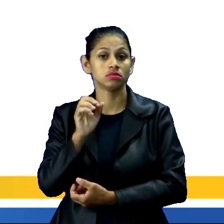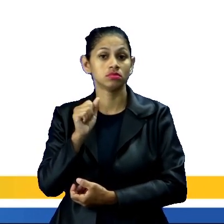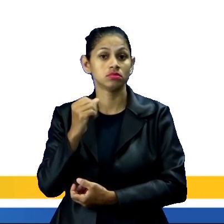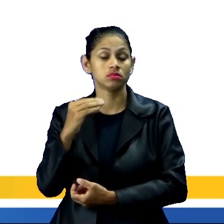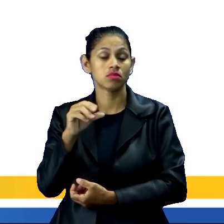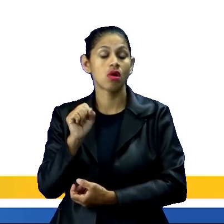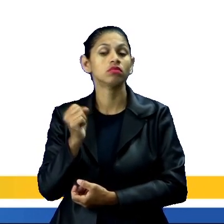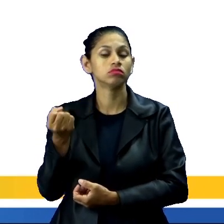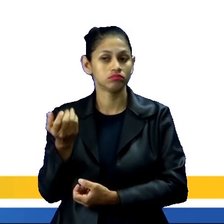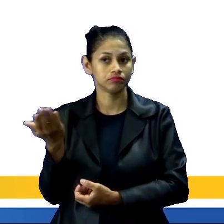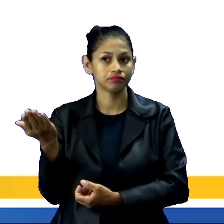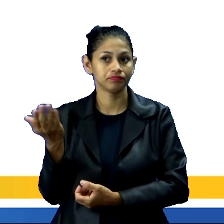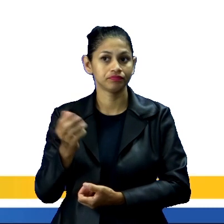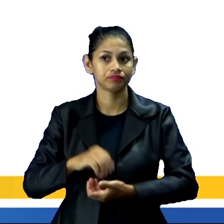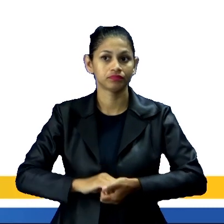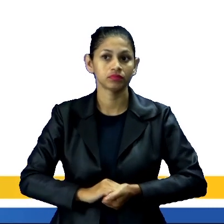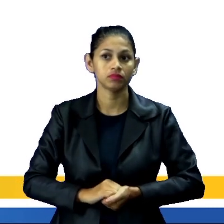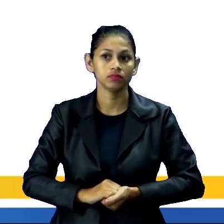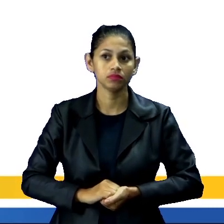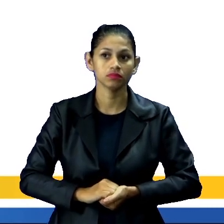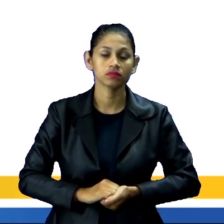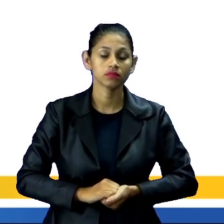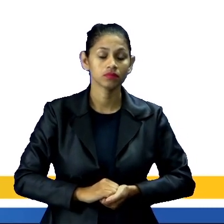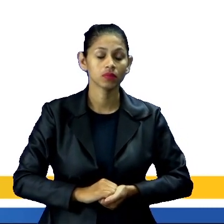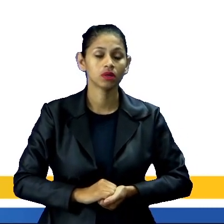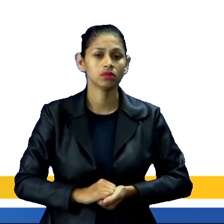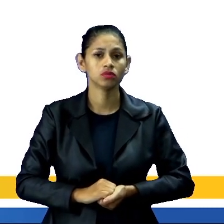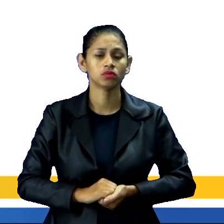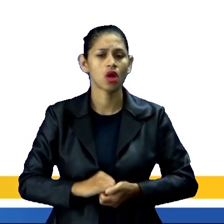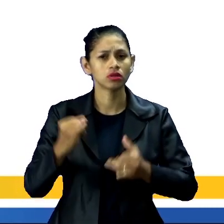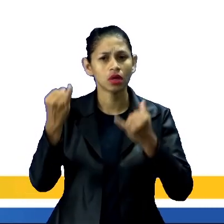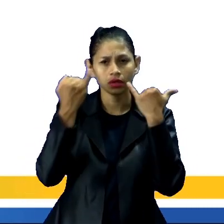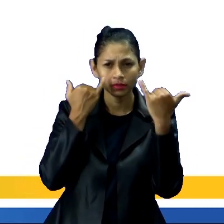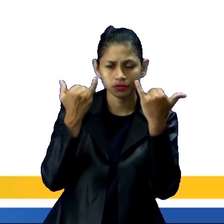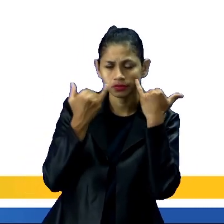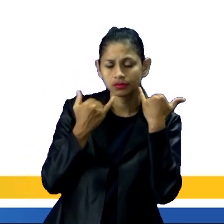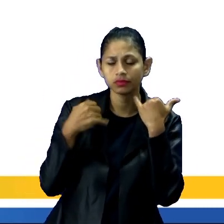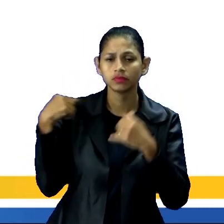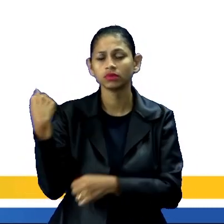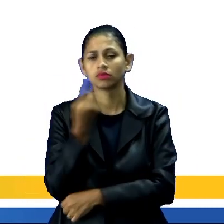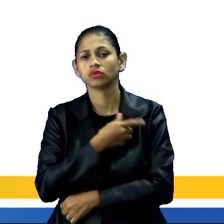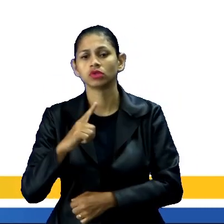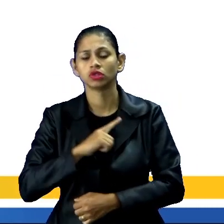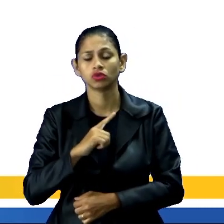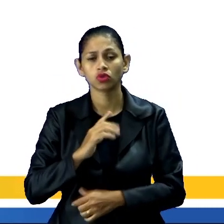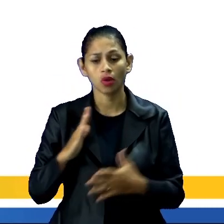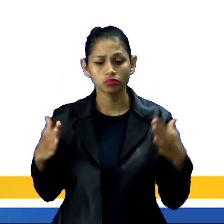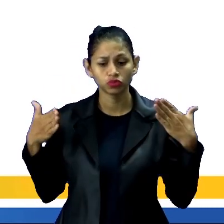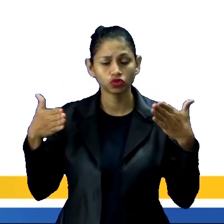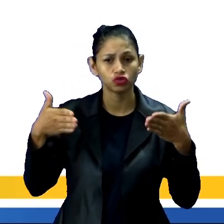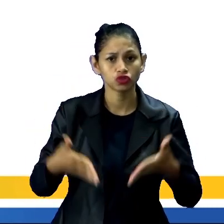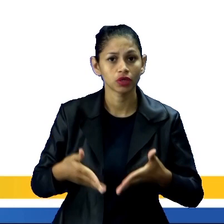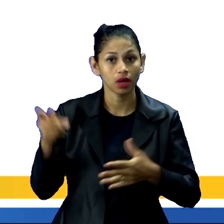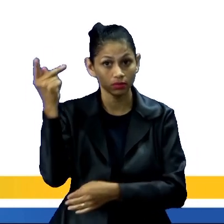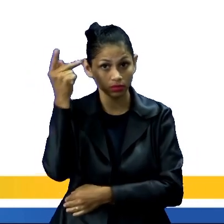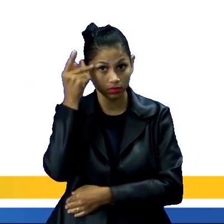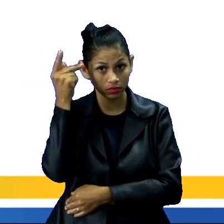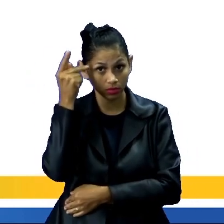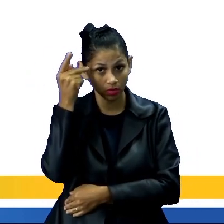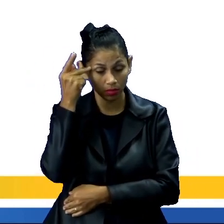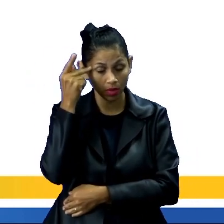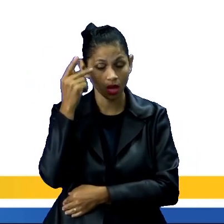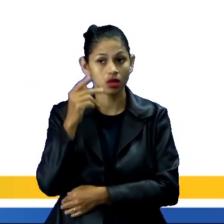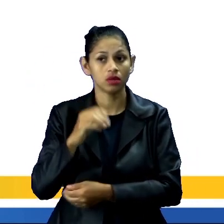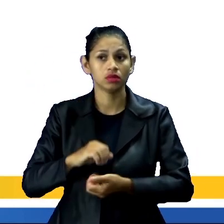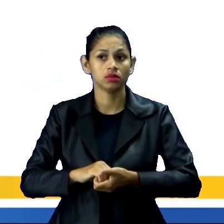33.133. Então, essas são as informações que nós temos de imigrantes que chegaram em São Paulo. Por que eu chamo de imigrante?